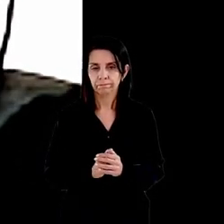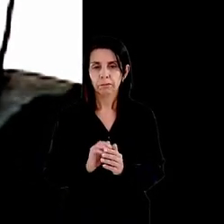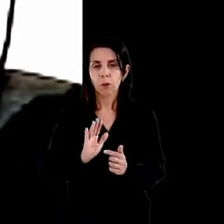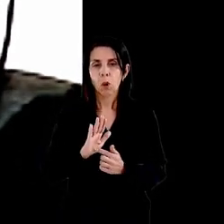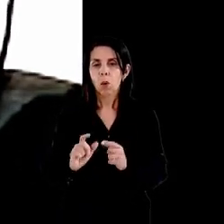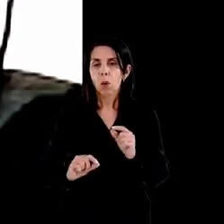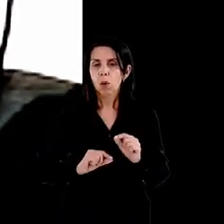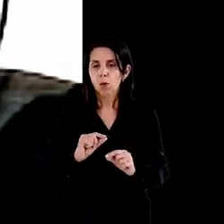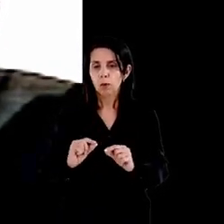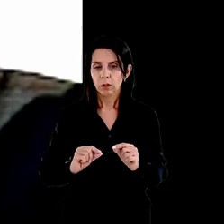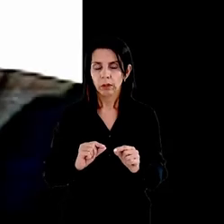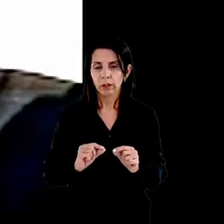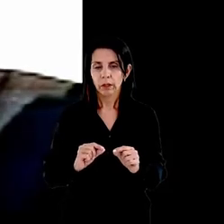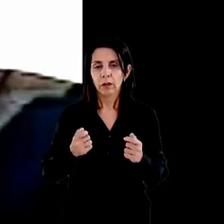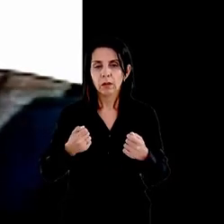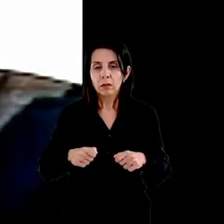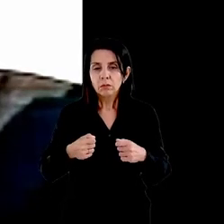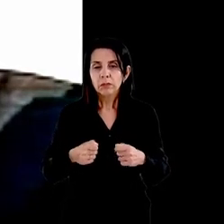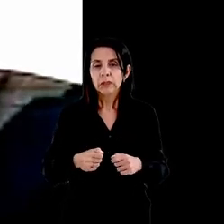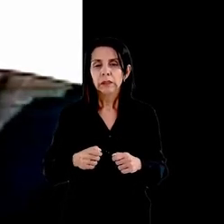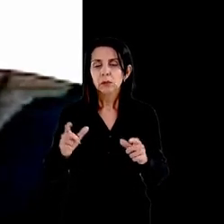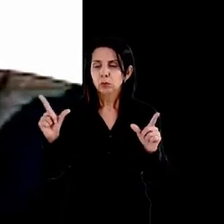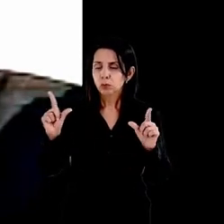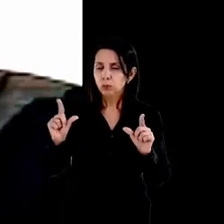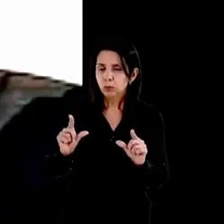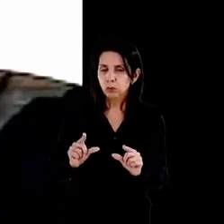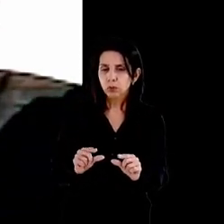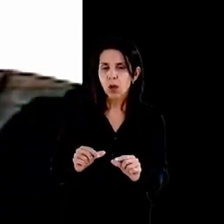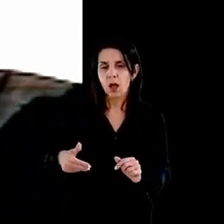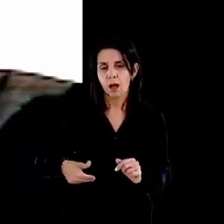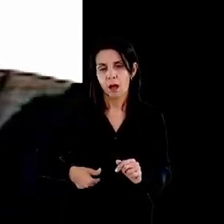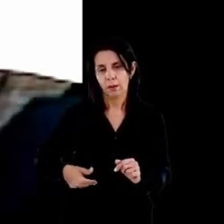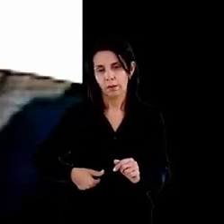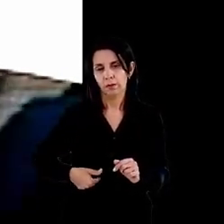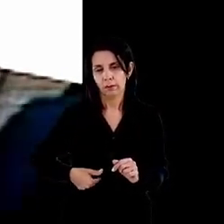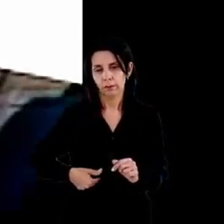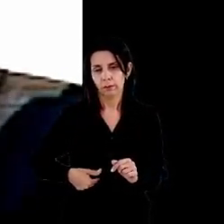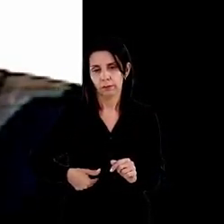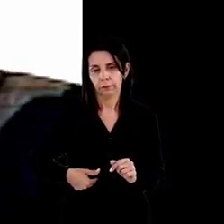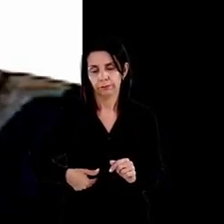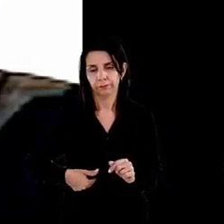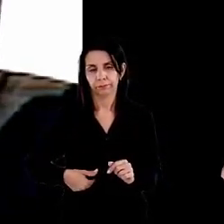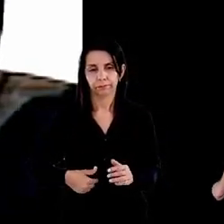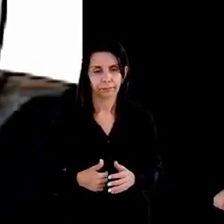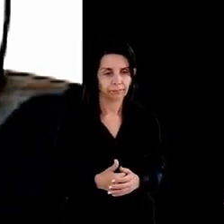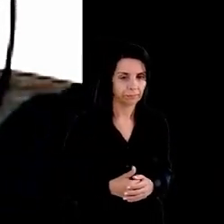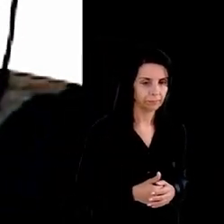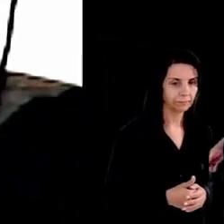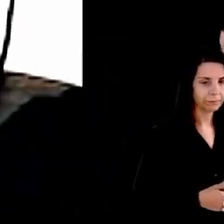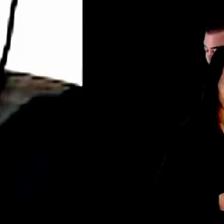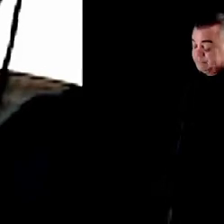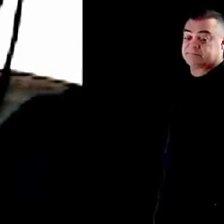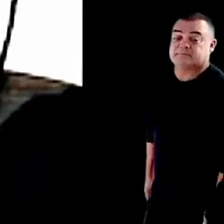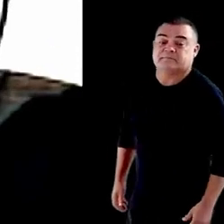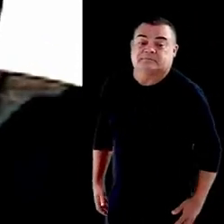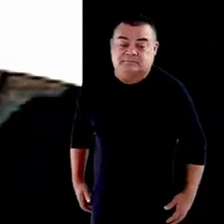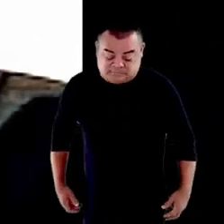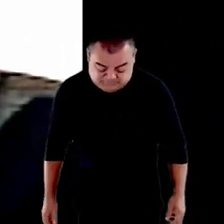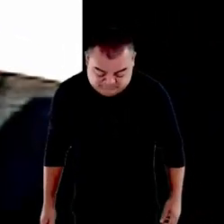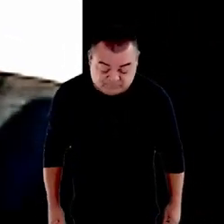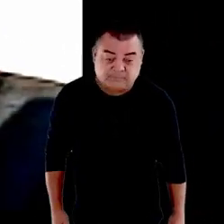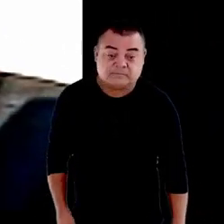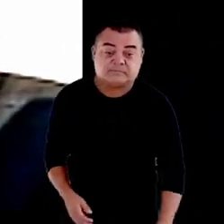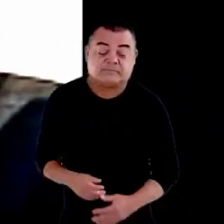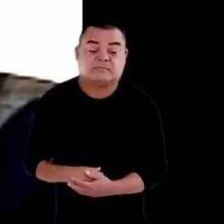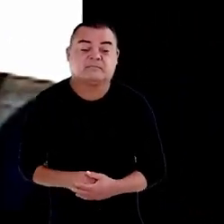ações para minimizar e até radicar a fome e a sede nas ruas entre outros lembra indica a instalação de